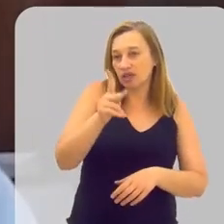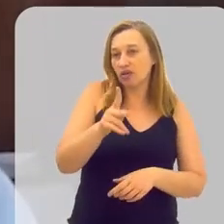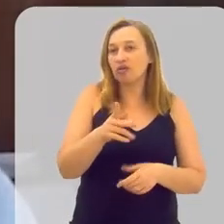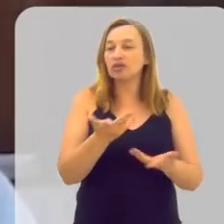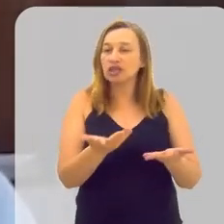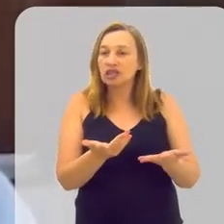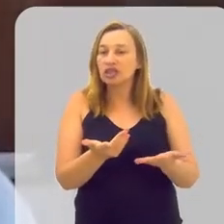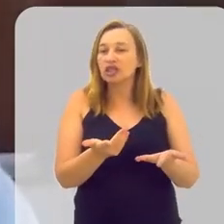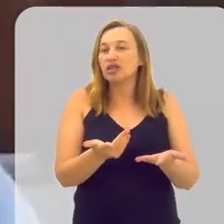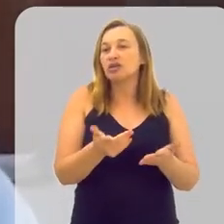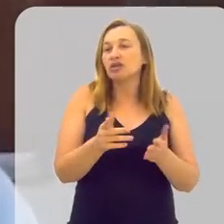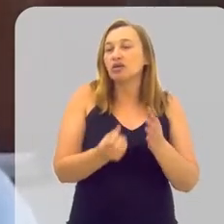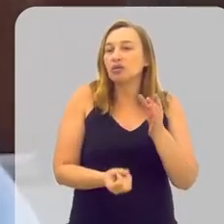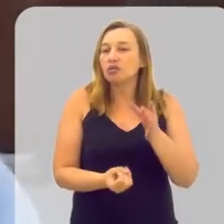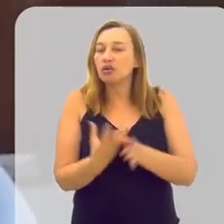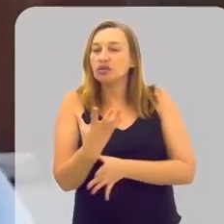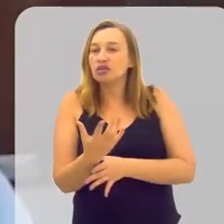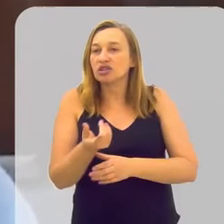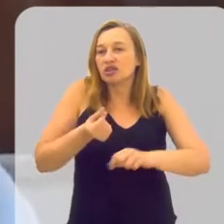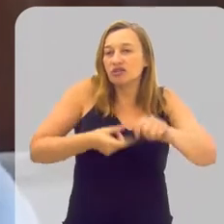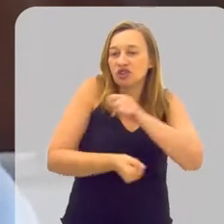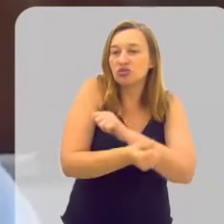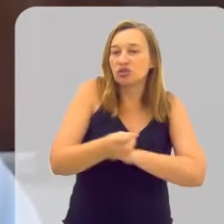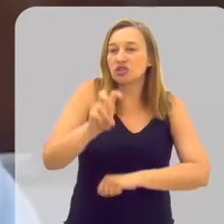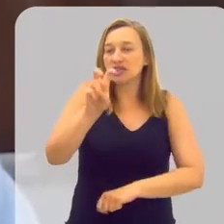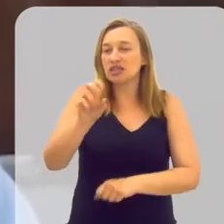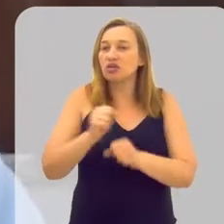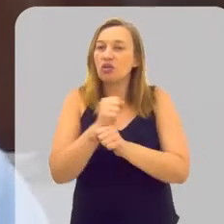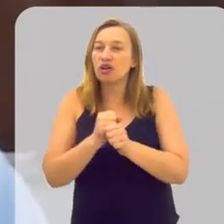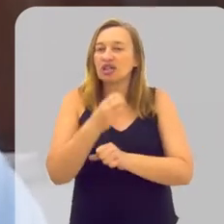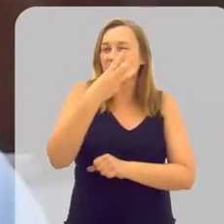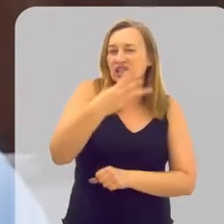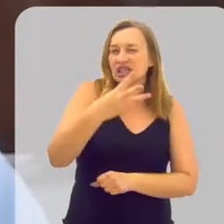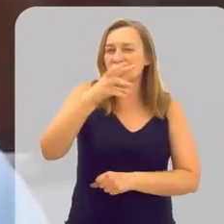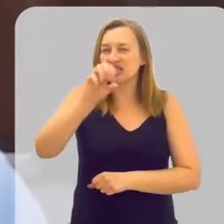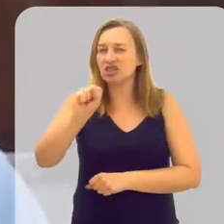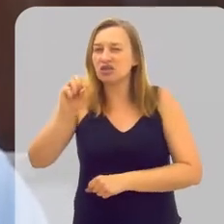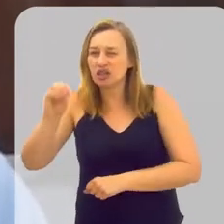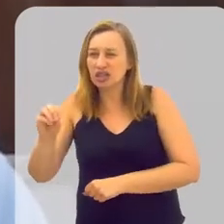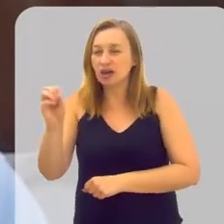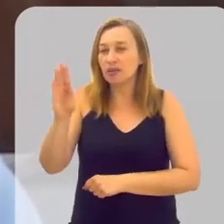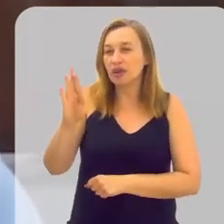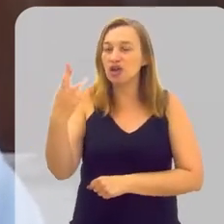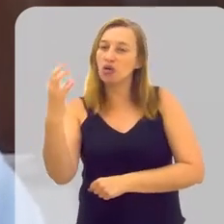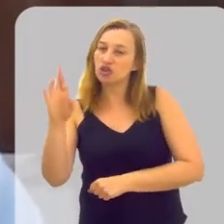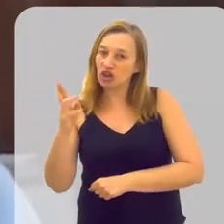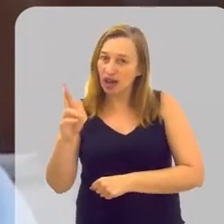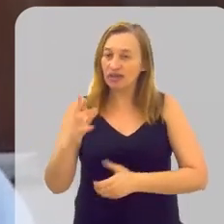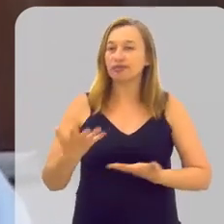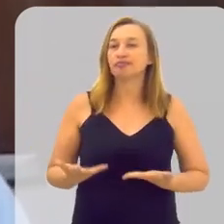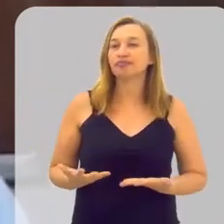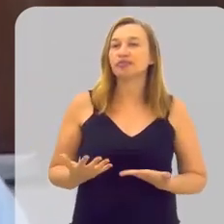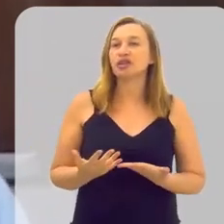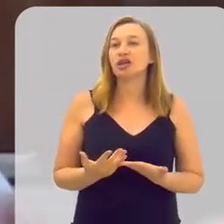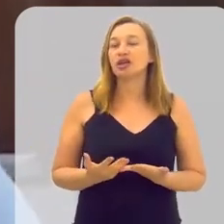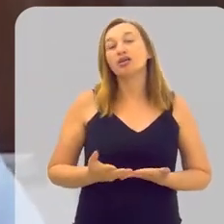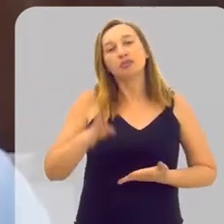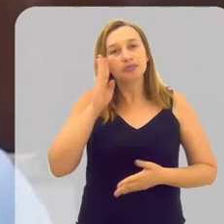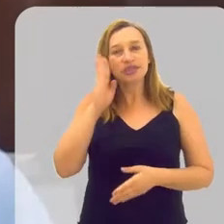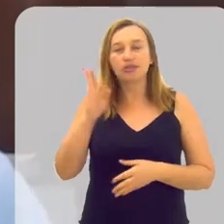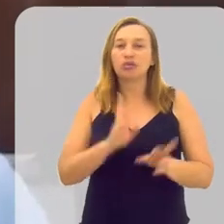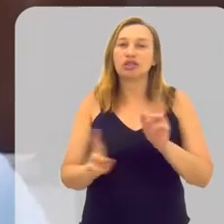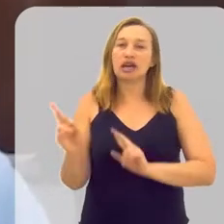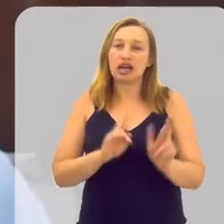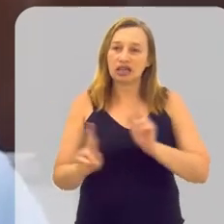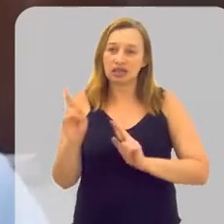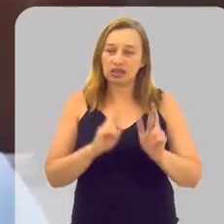colocou uma previsão de investimentos para os próximos cinco anos na ordem de 380 bilhões de reais, isso